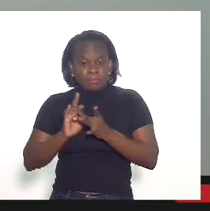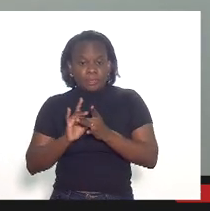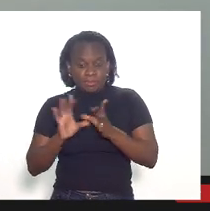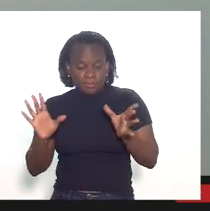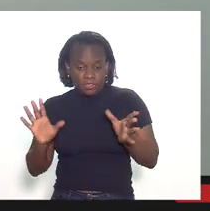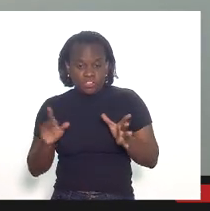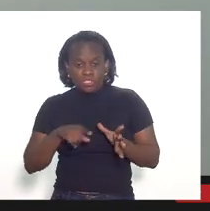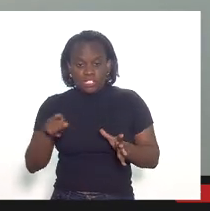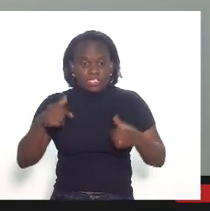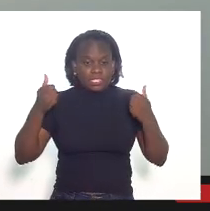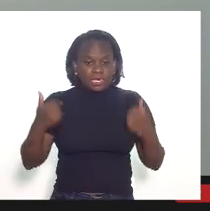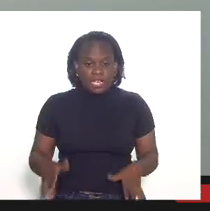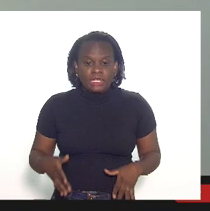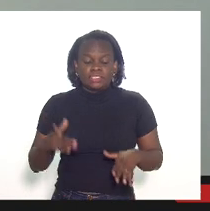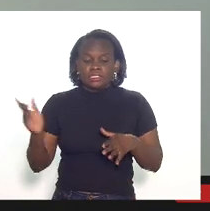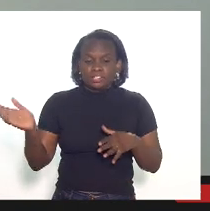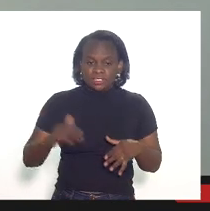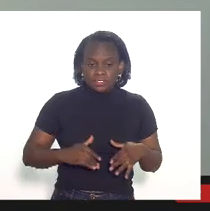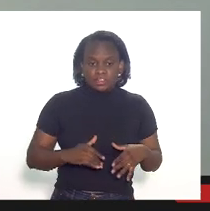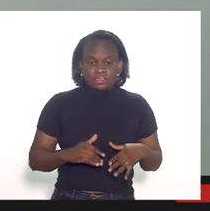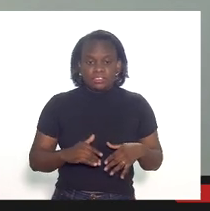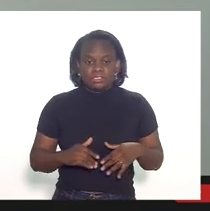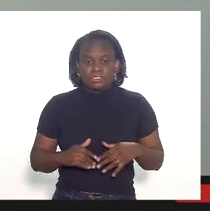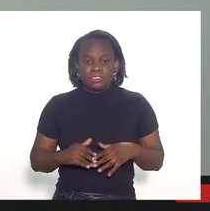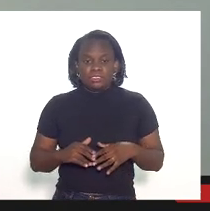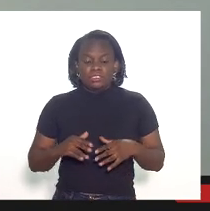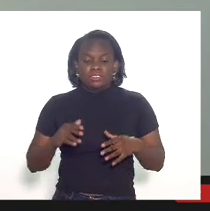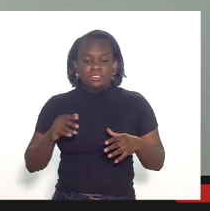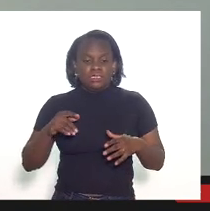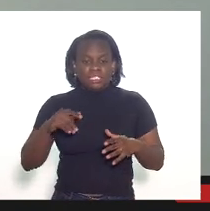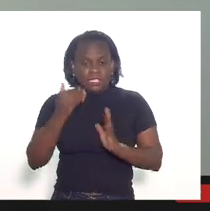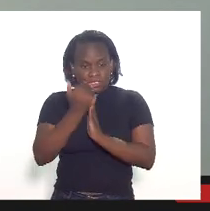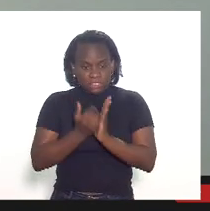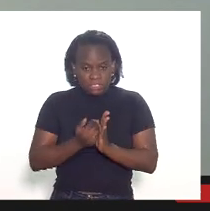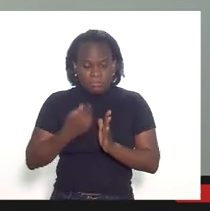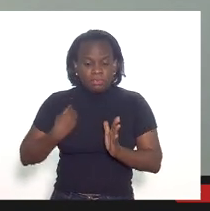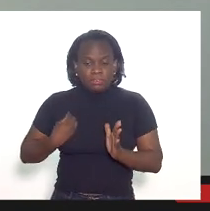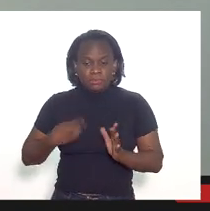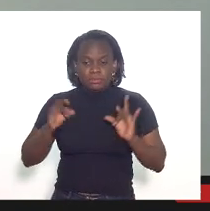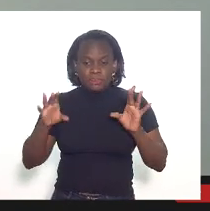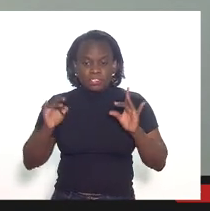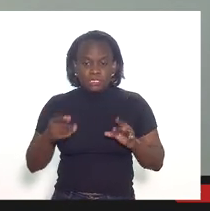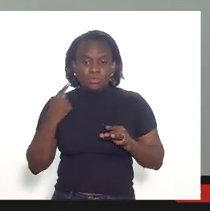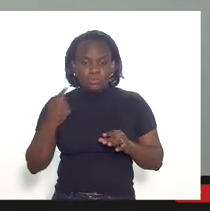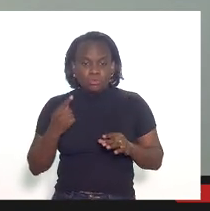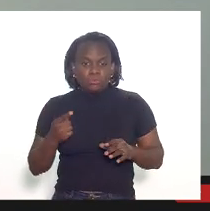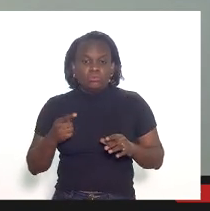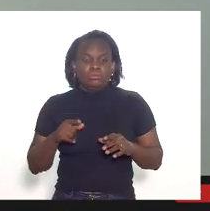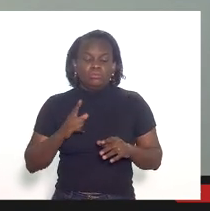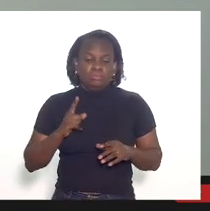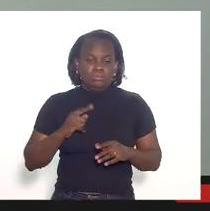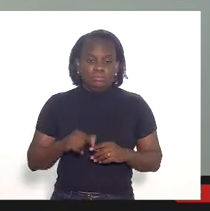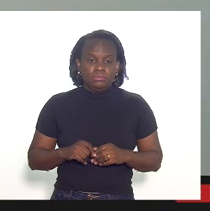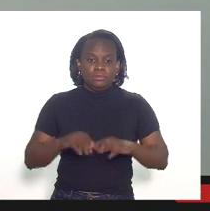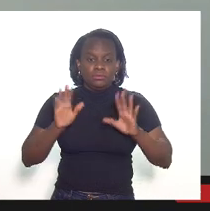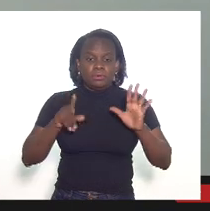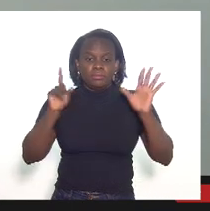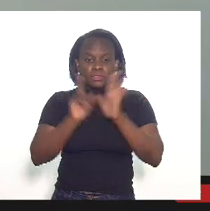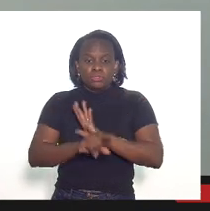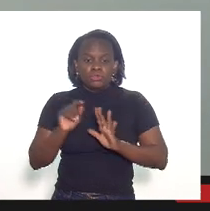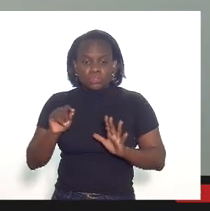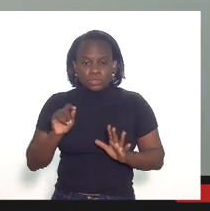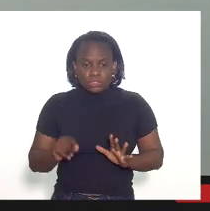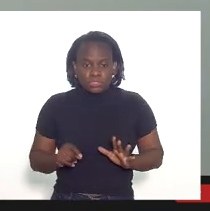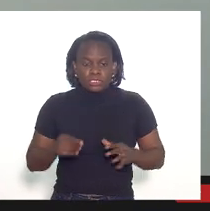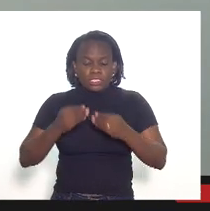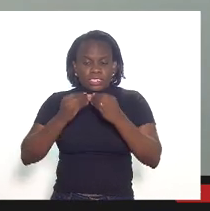que esses gastos sejam trazidos na hora da deduzida participação especial de um campo com participação especial mas a pergunta é o gasto